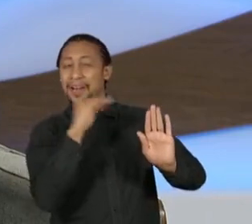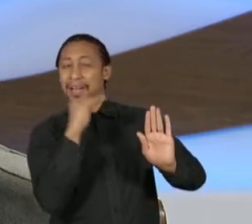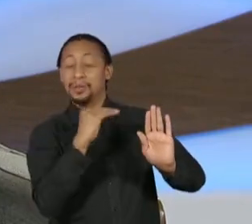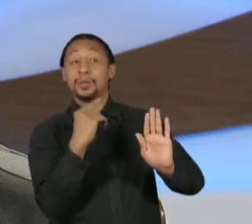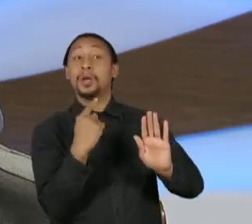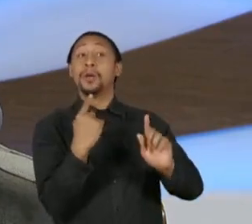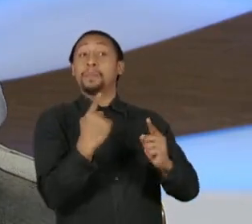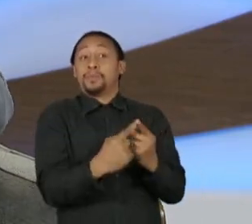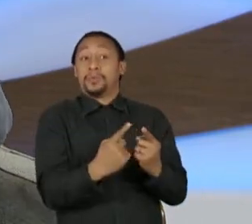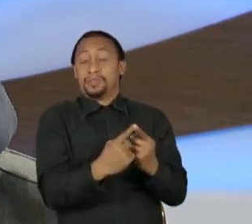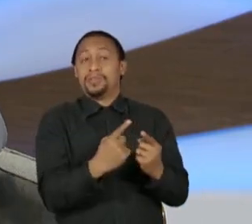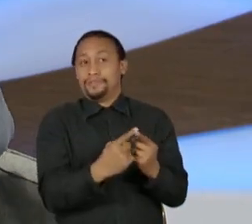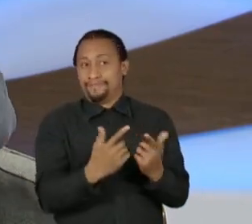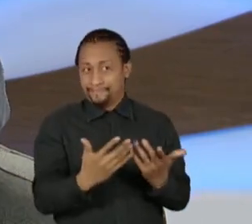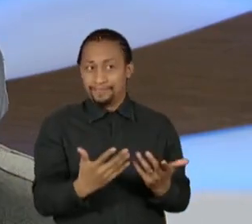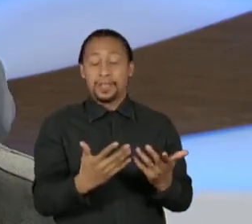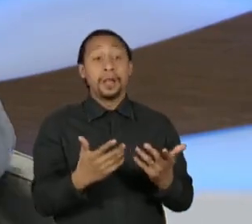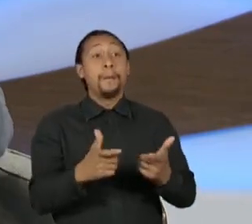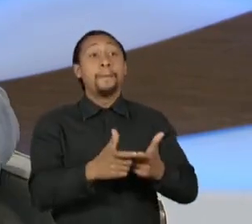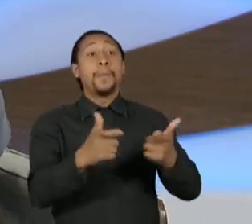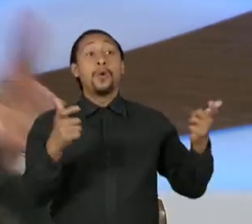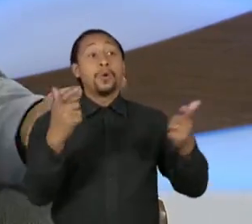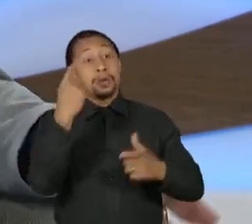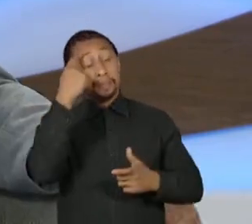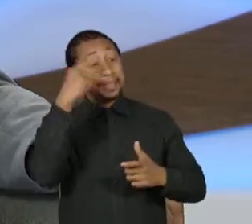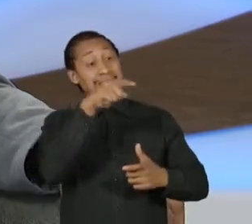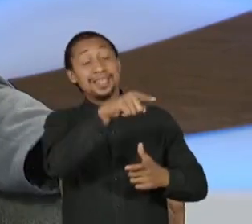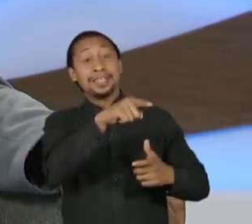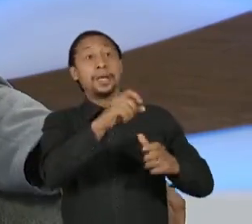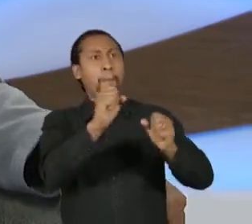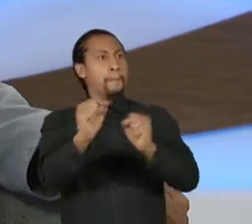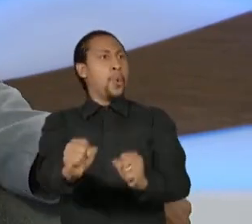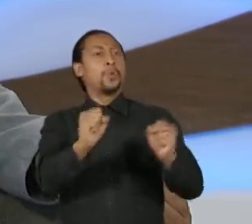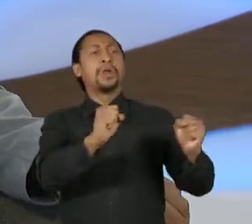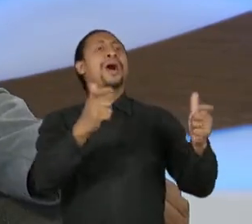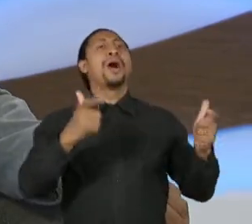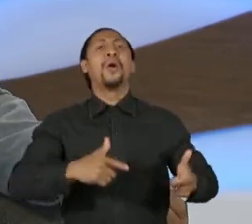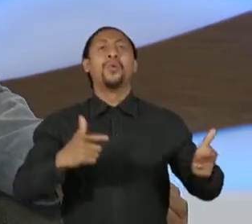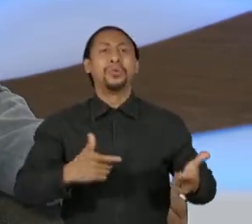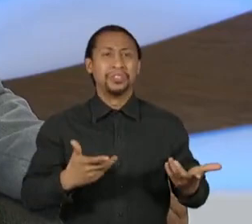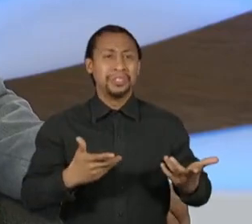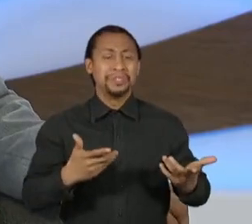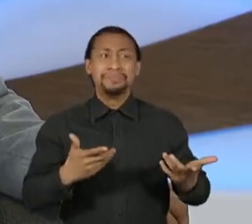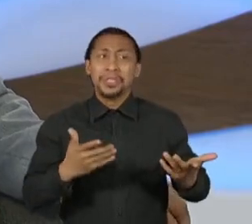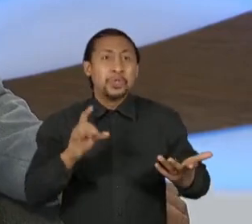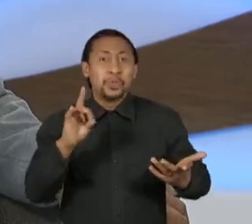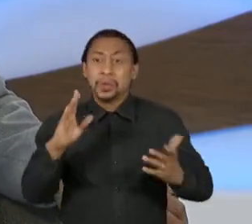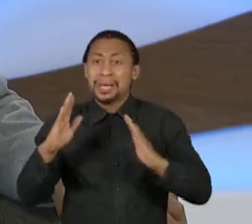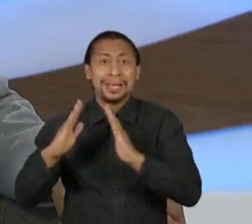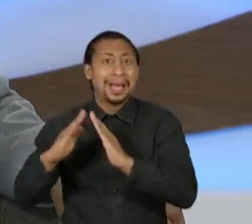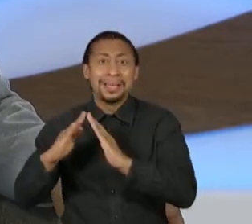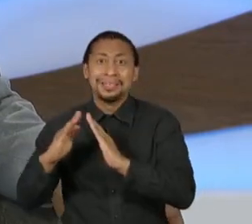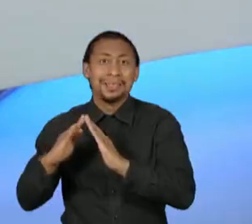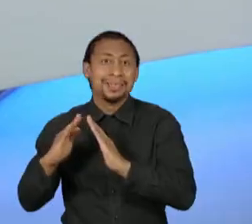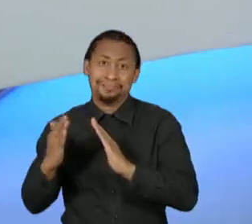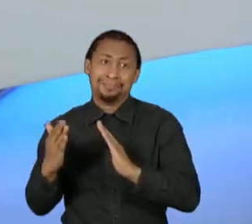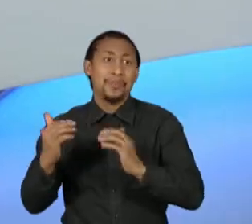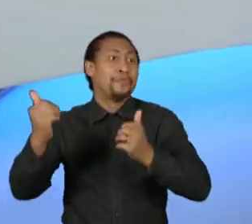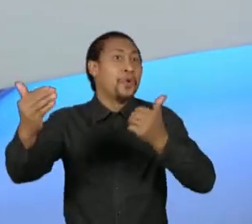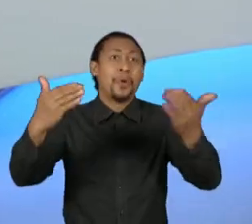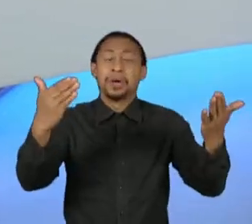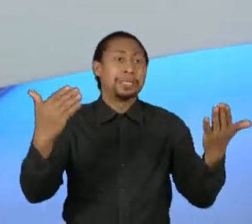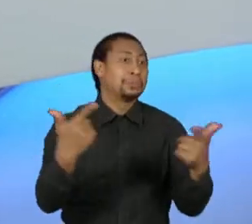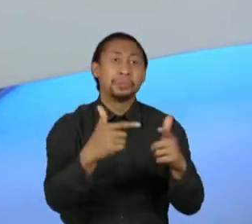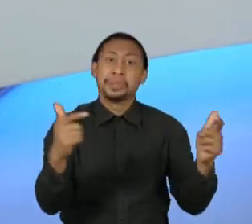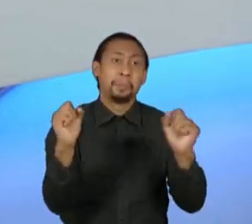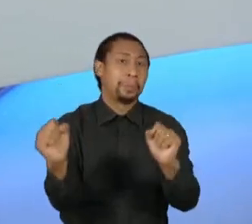imaginar que ele detém um poder num único lugar, na casa dele. Ele, na verdade, é um parceiro e tem que saber disso.